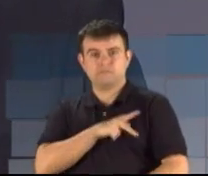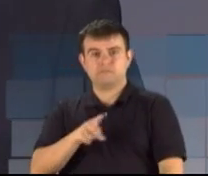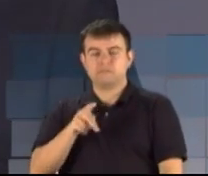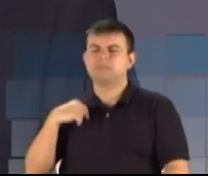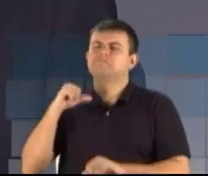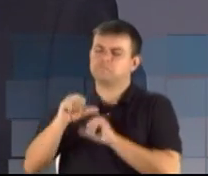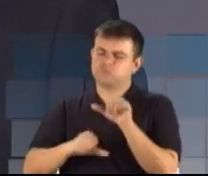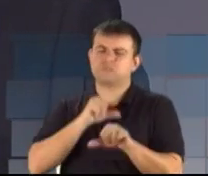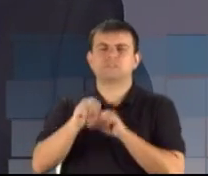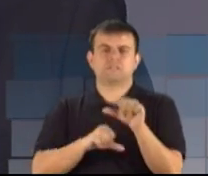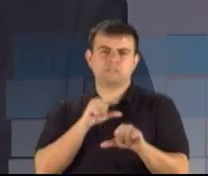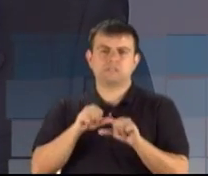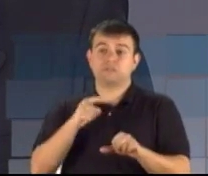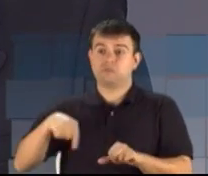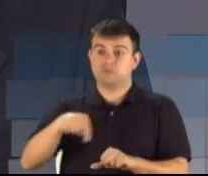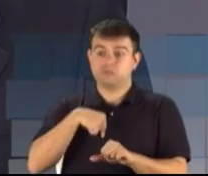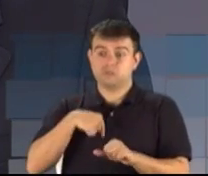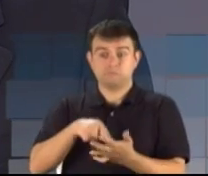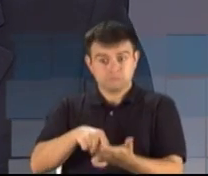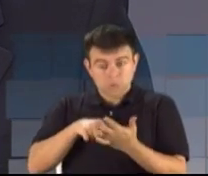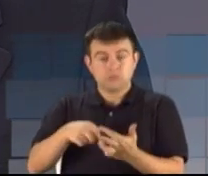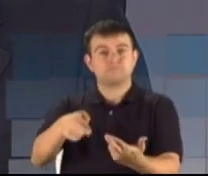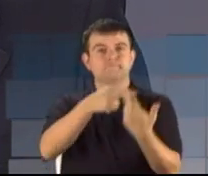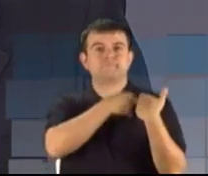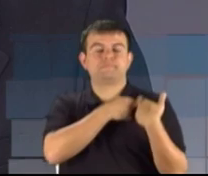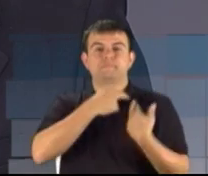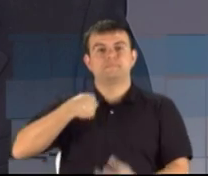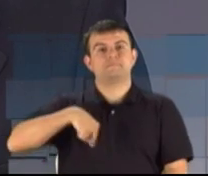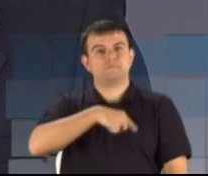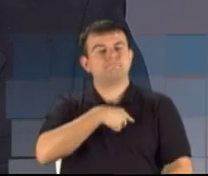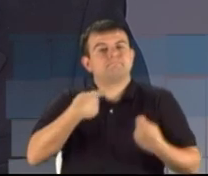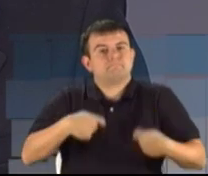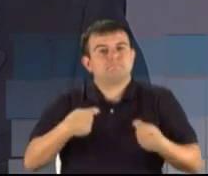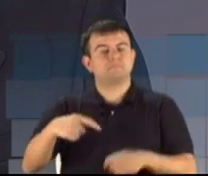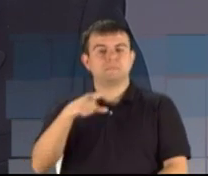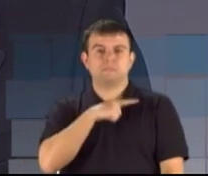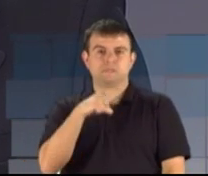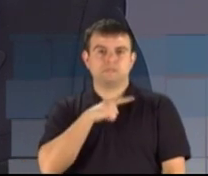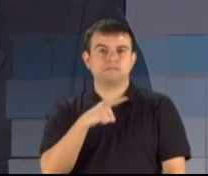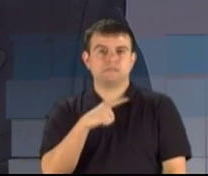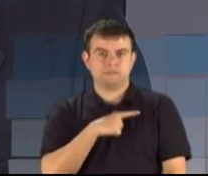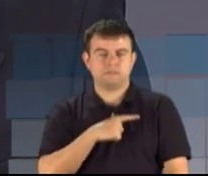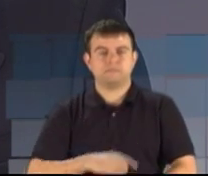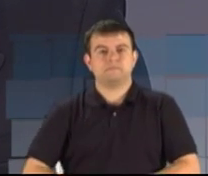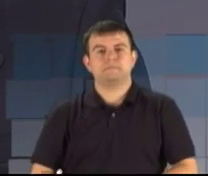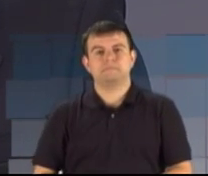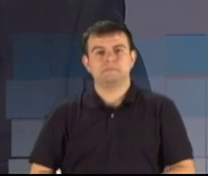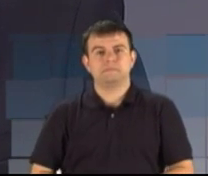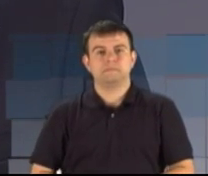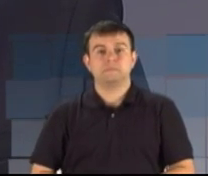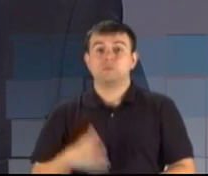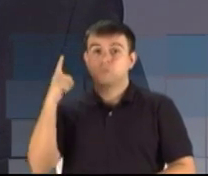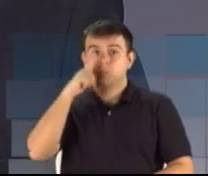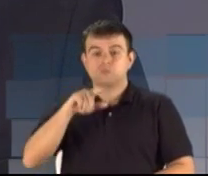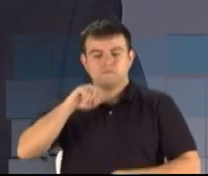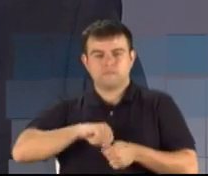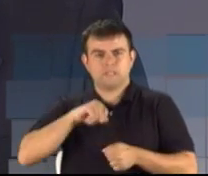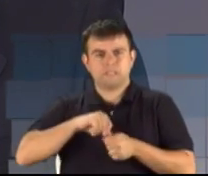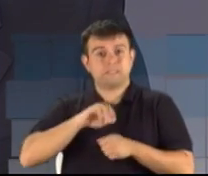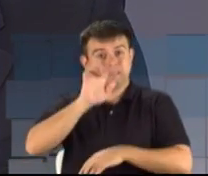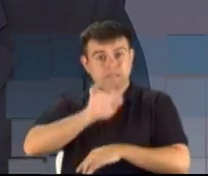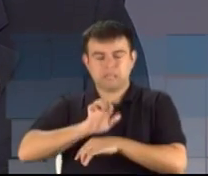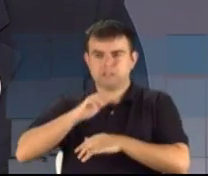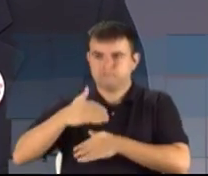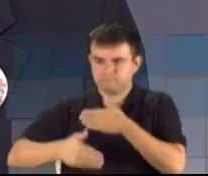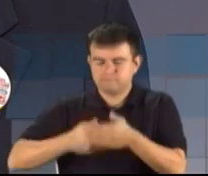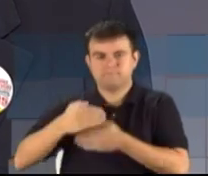consciência e a responsabilidade que nós precisamos ter para fazer o Estado avançar.